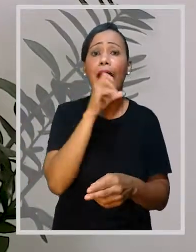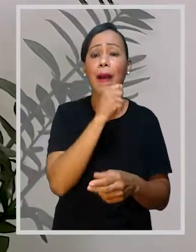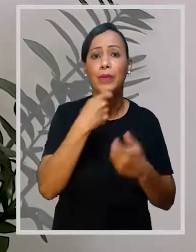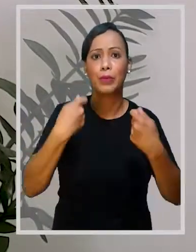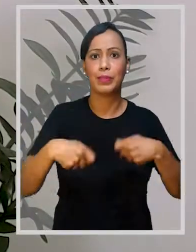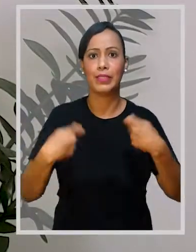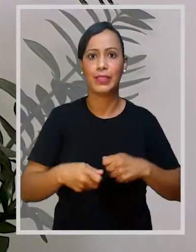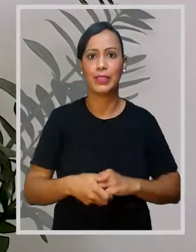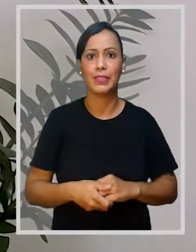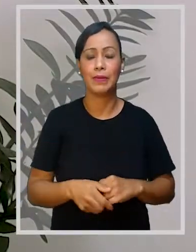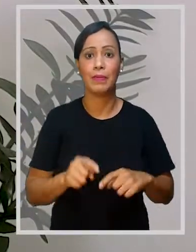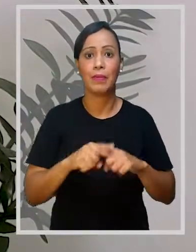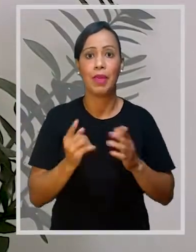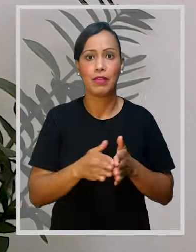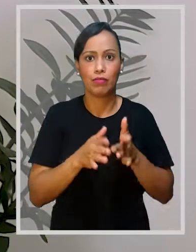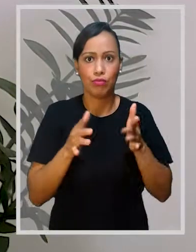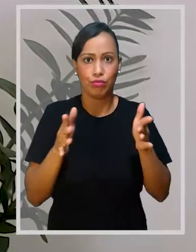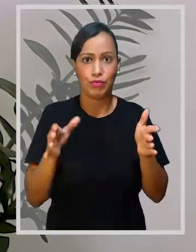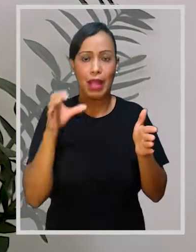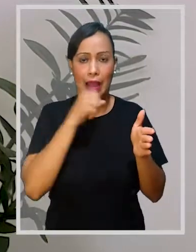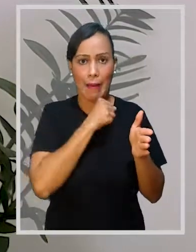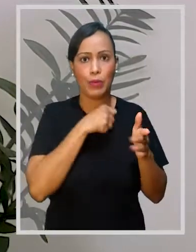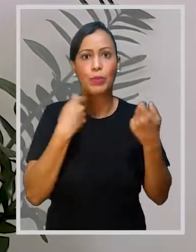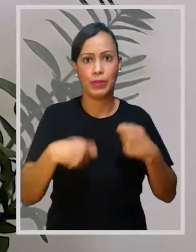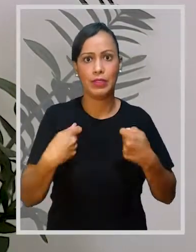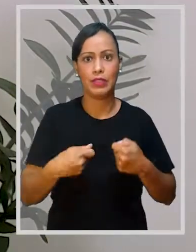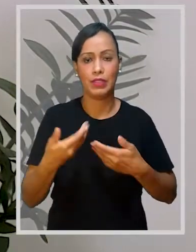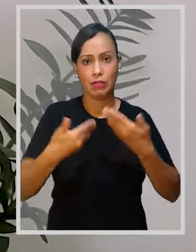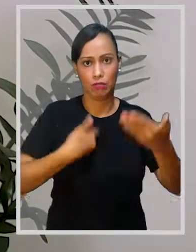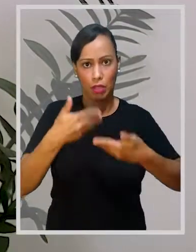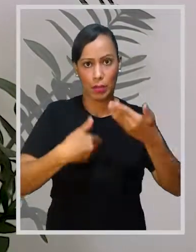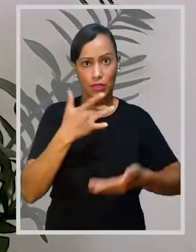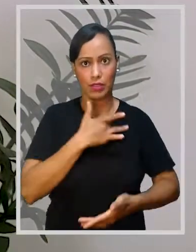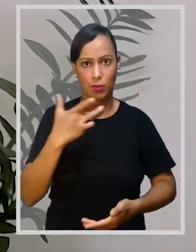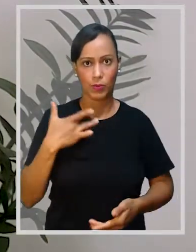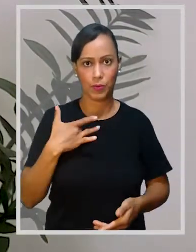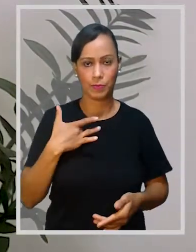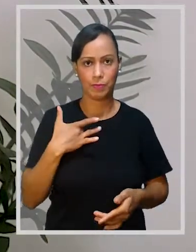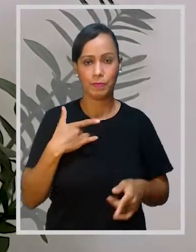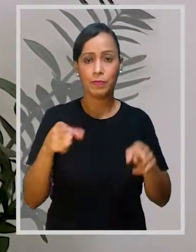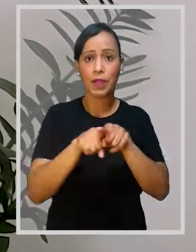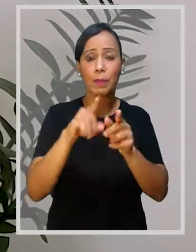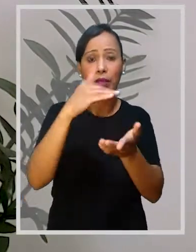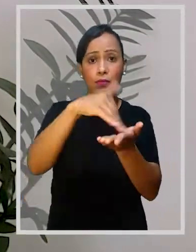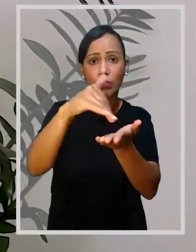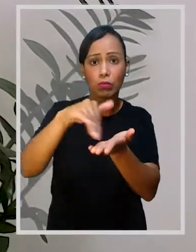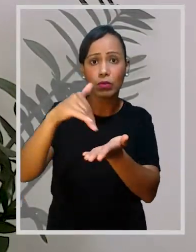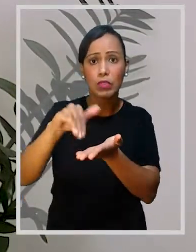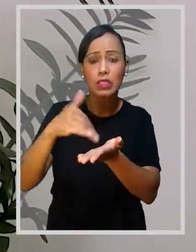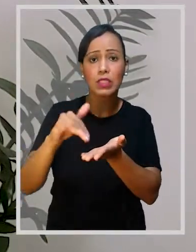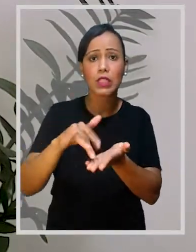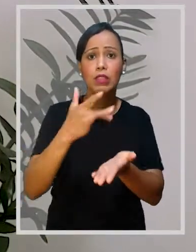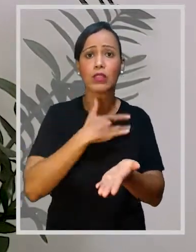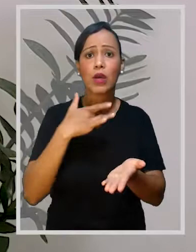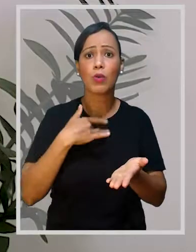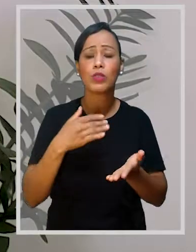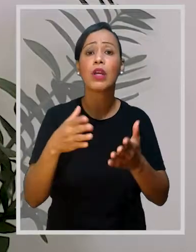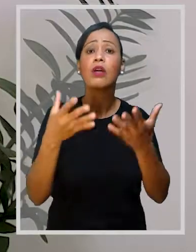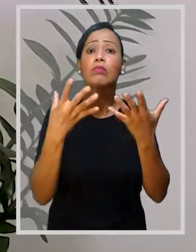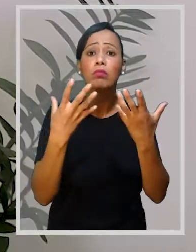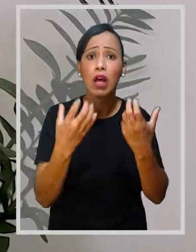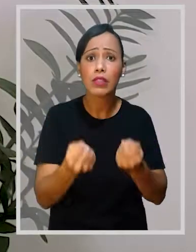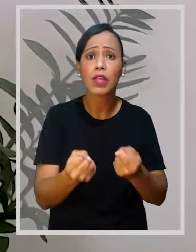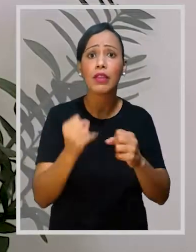pública e solicitar uma resposta dentro de um prazo razoável, dependendo da urgência do caso. Atualmente, muitas